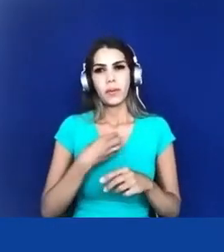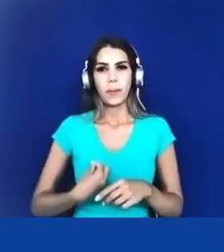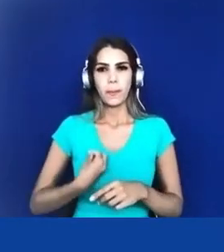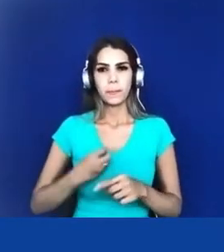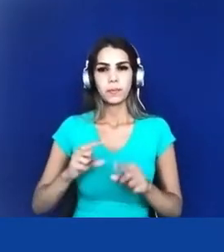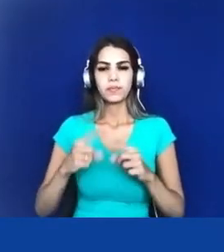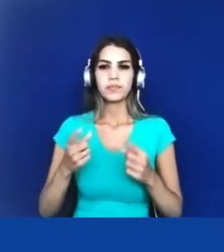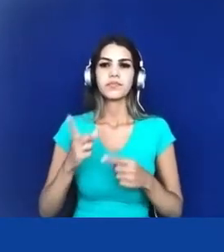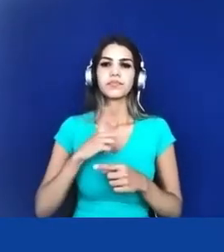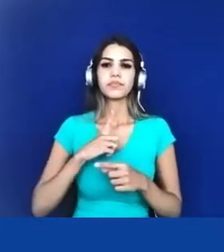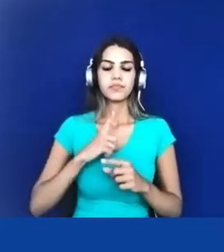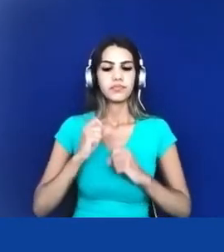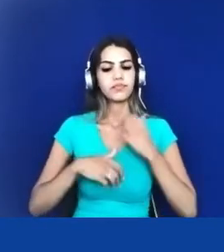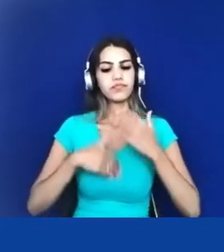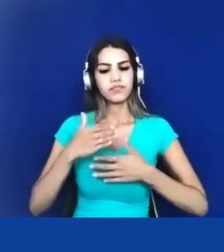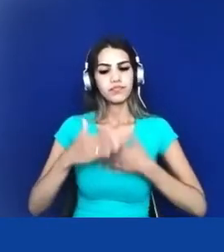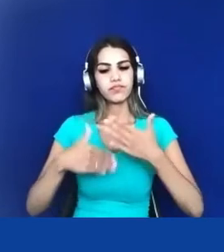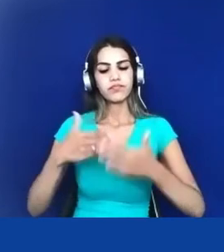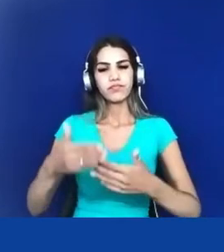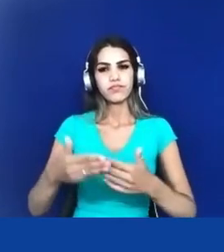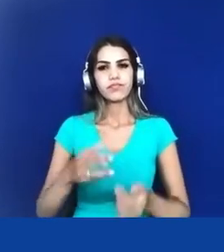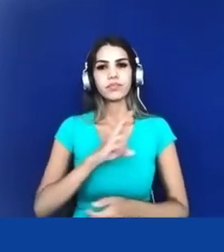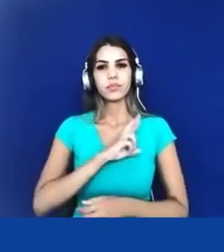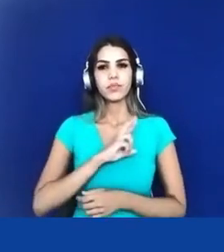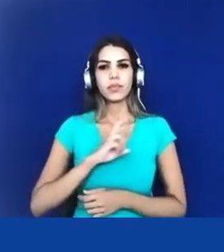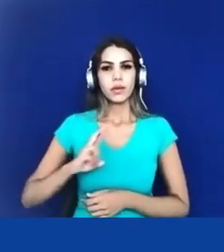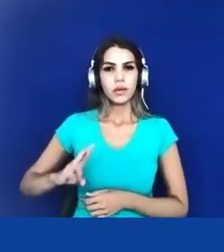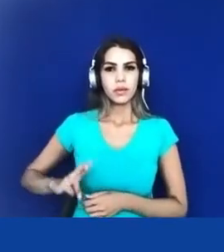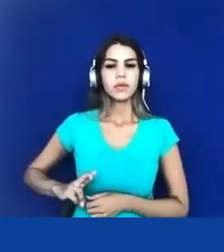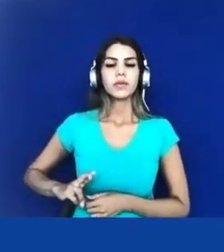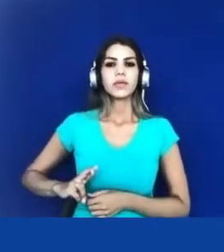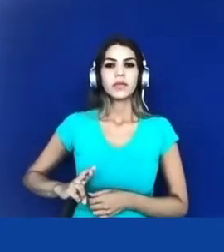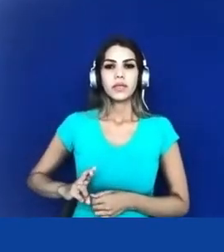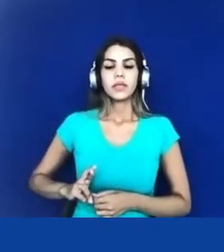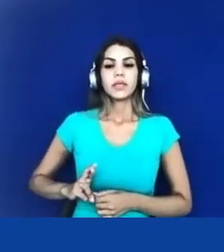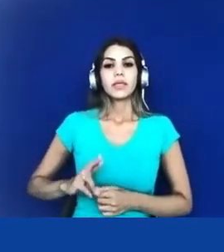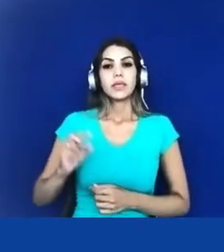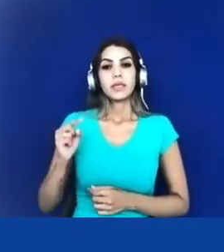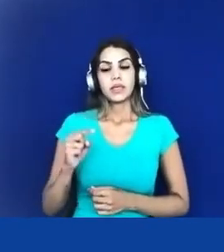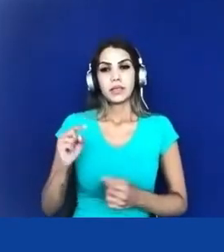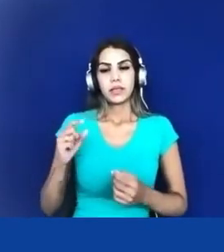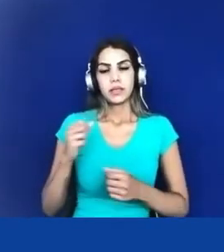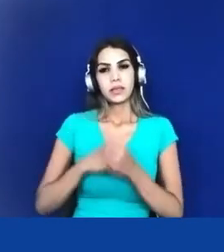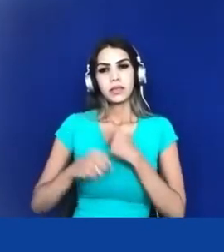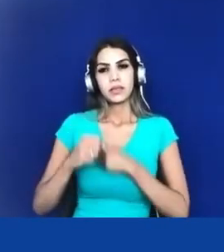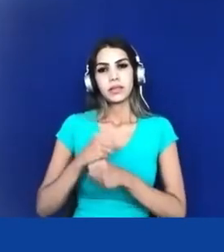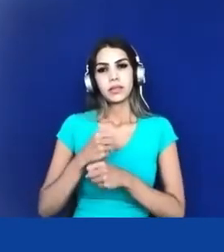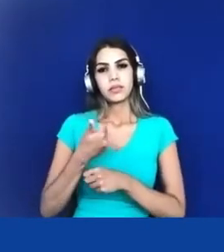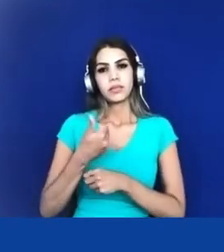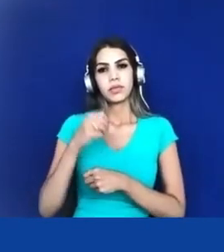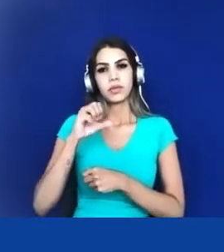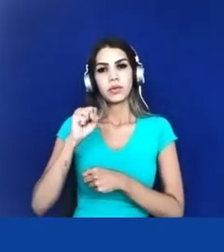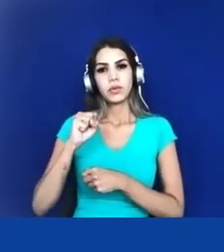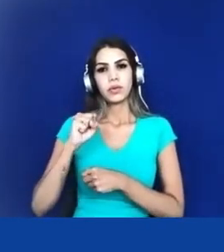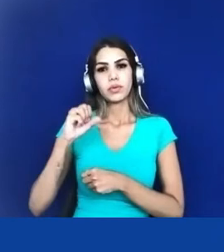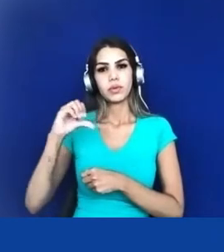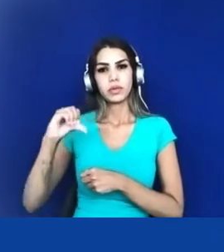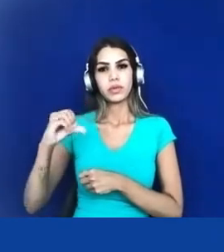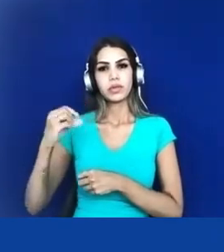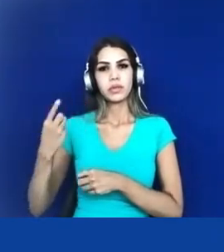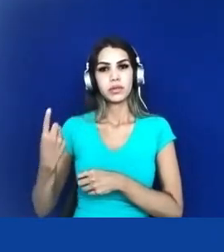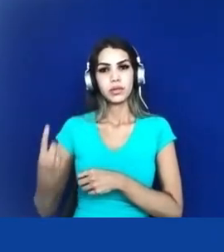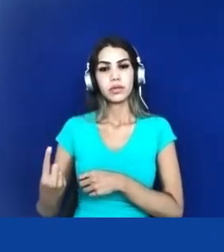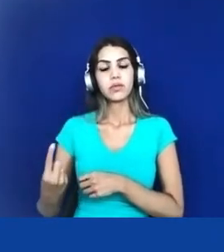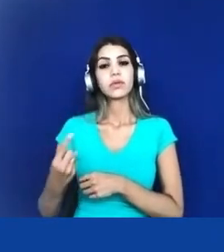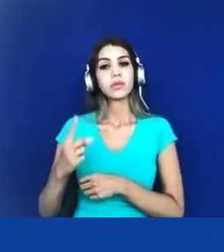essas constituições republicanas elas tiveram aí desde 1891 né alguns reconhecimentos sobre os